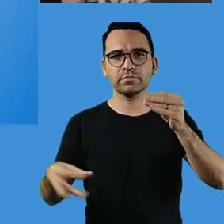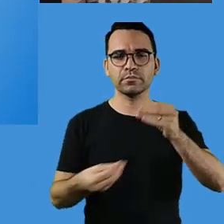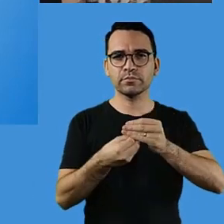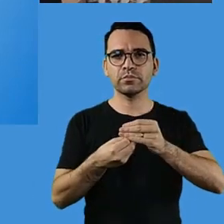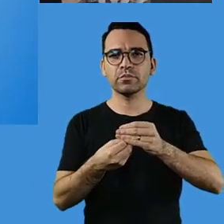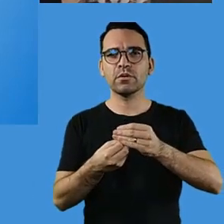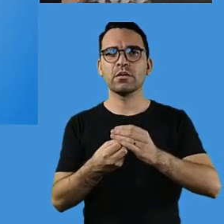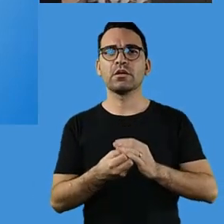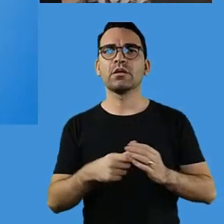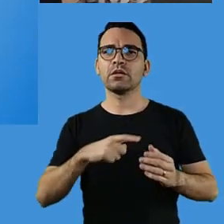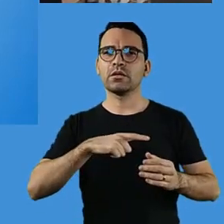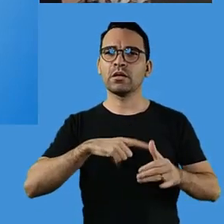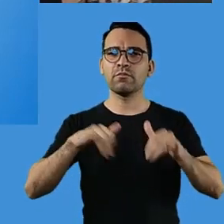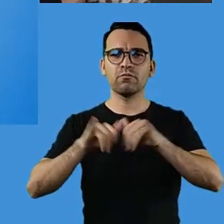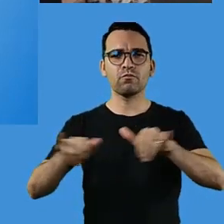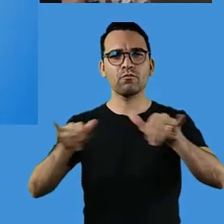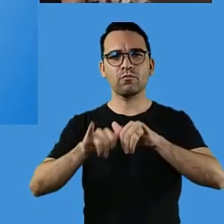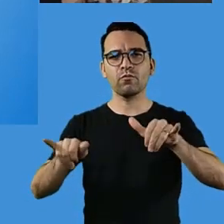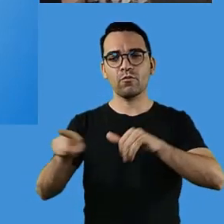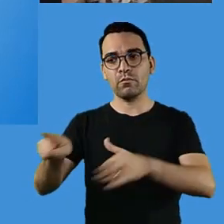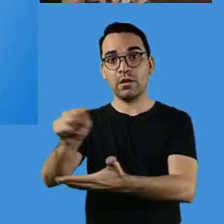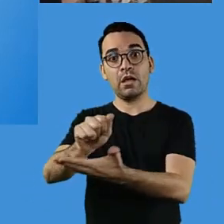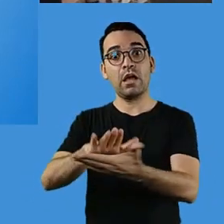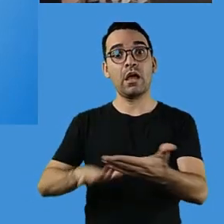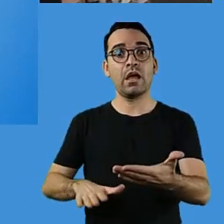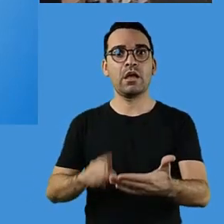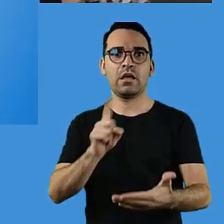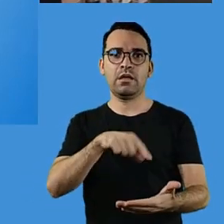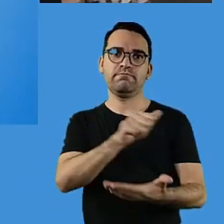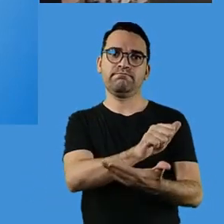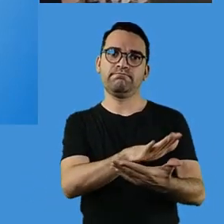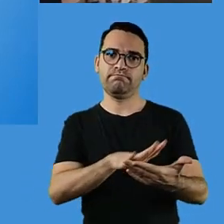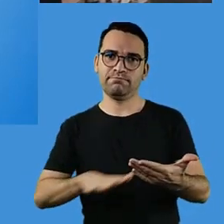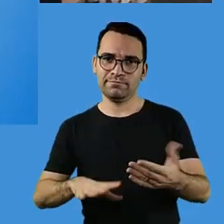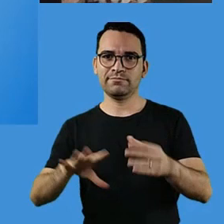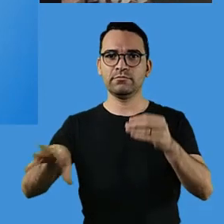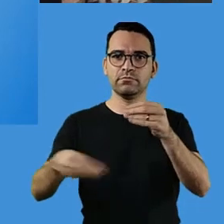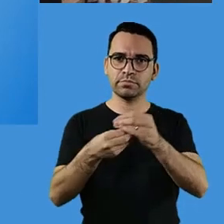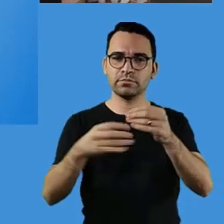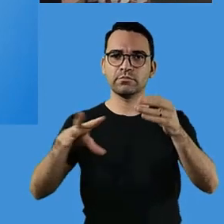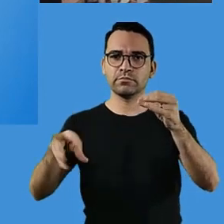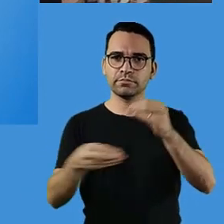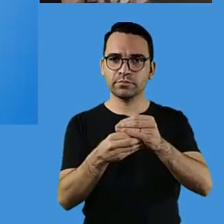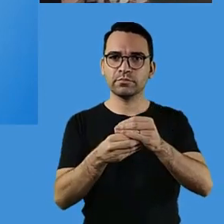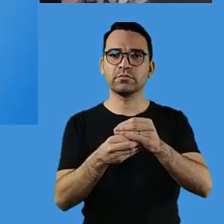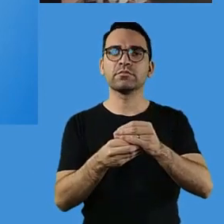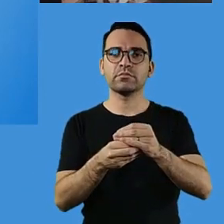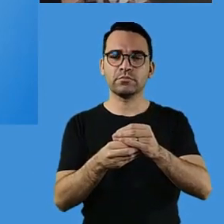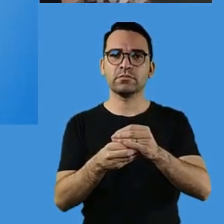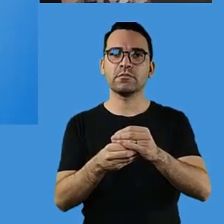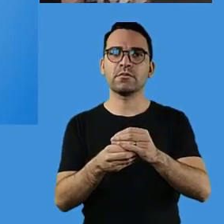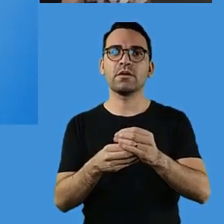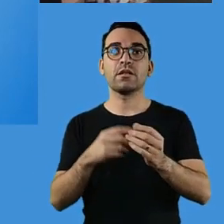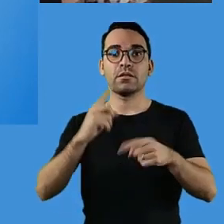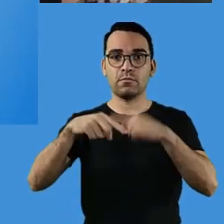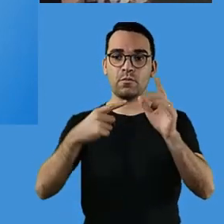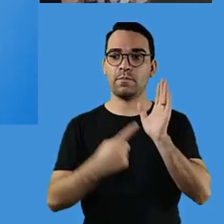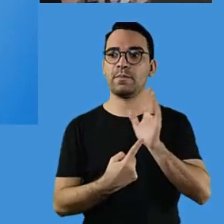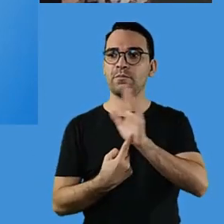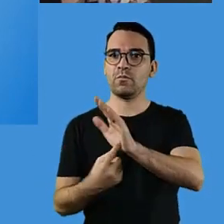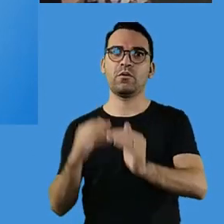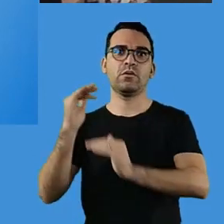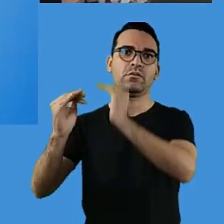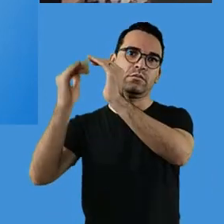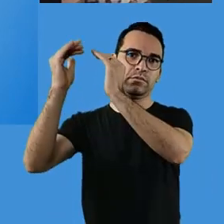banco de dados os trabalhos e as tarefas realizadas de forma a facilitar ao professor o